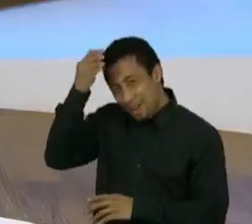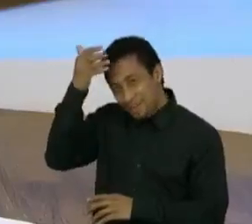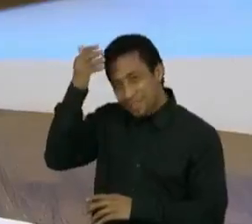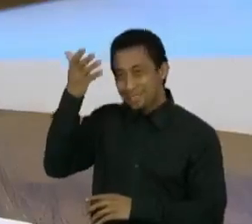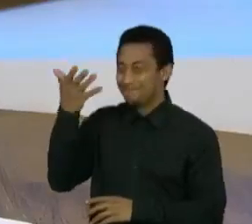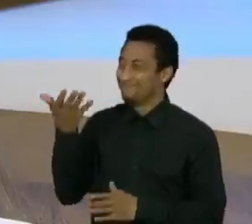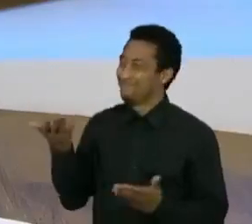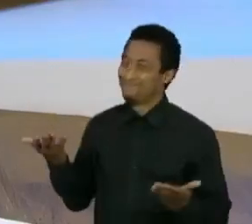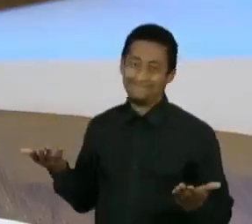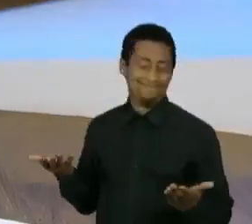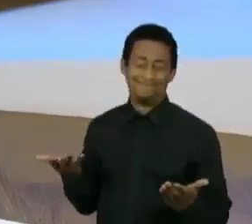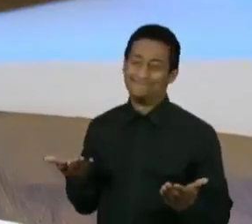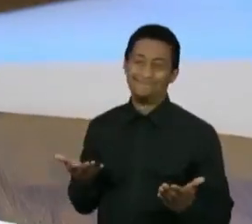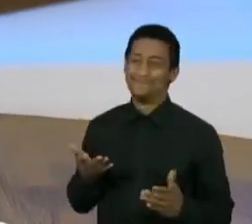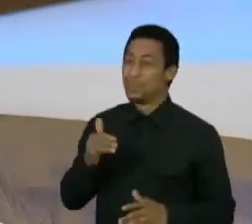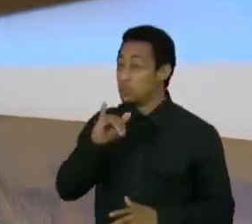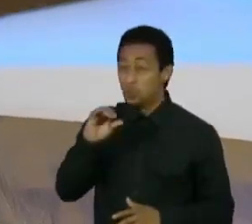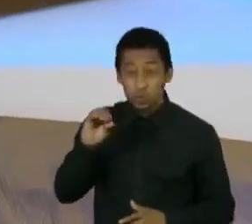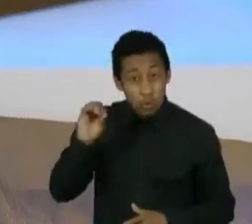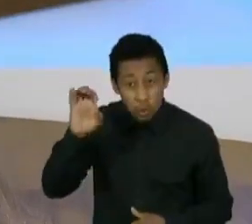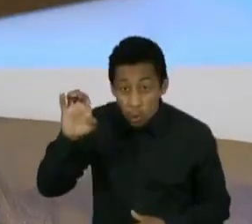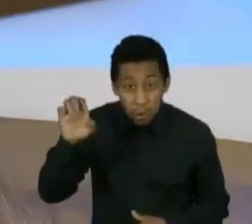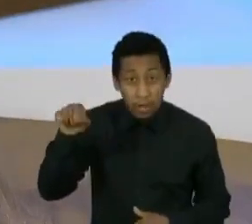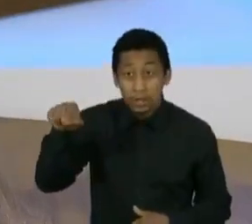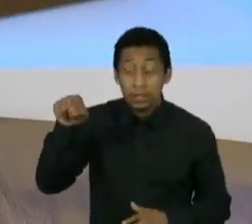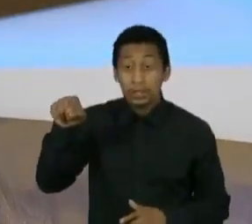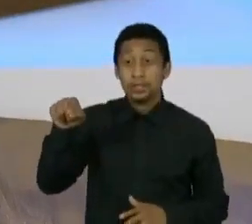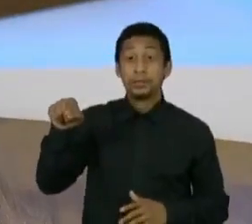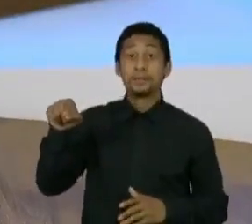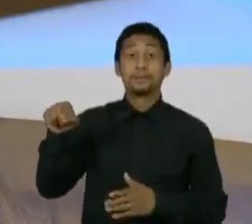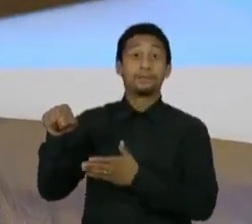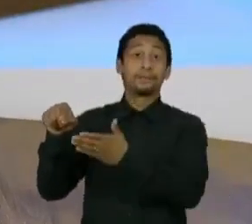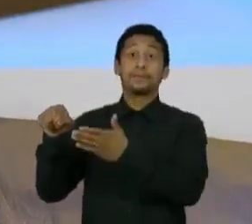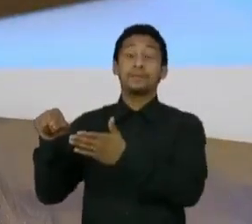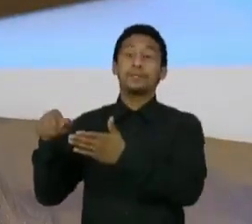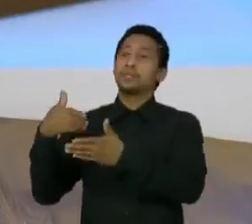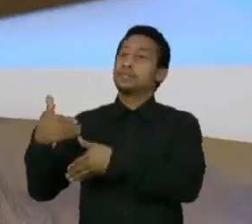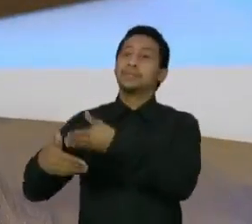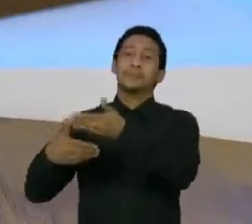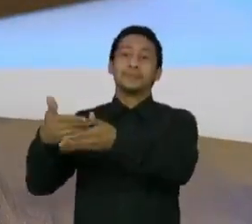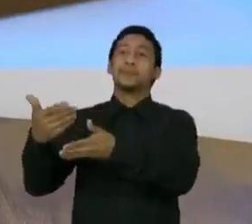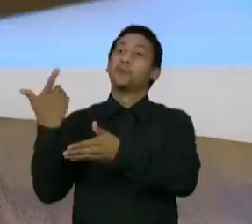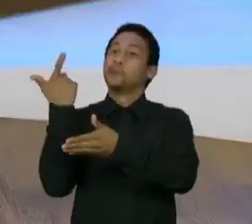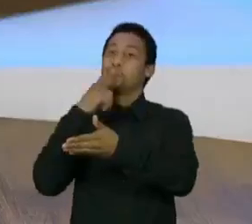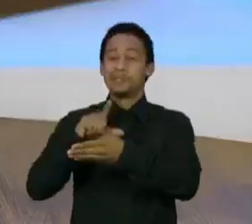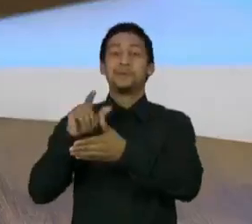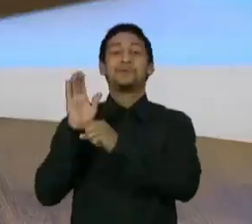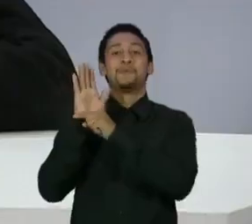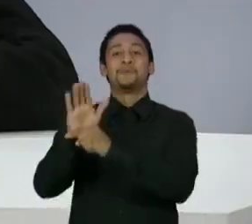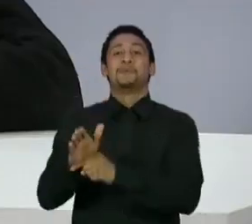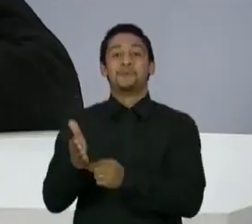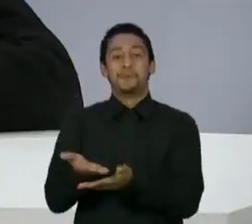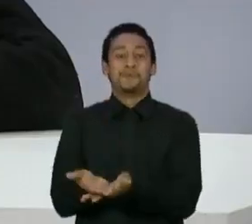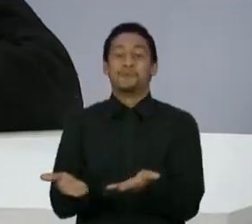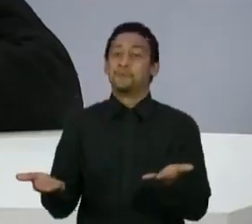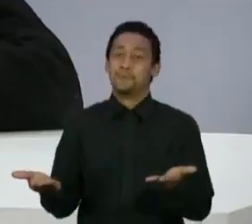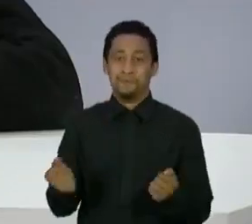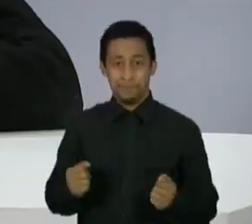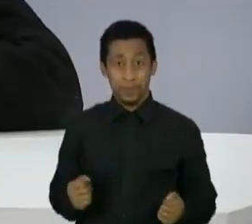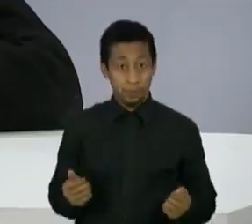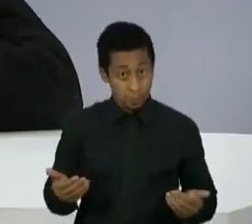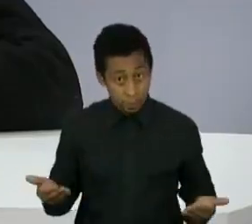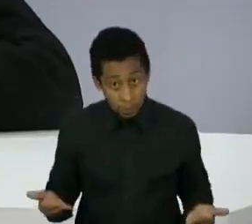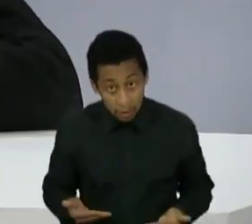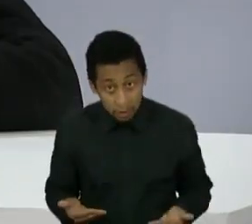Biden, mesmo que Bernie Sanders não apoiasse ele, não havia como aquele governo não caminhar para um caminho mais progressista. Assim como